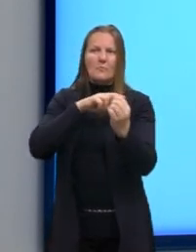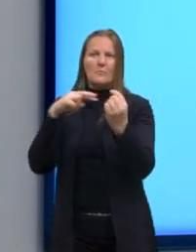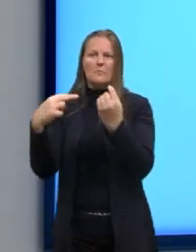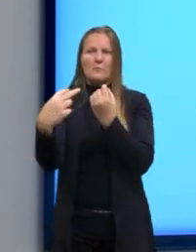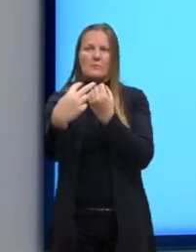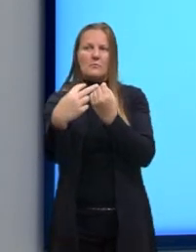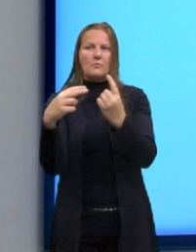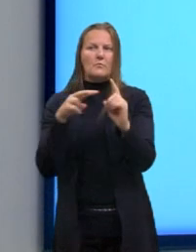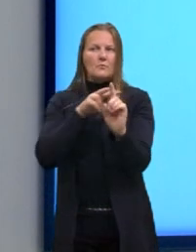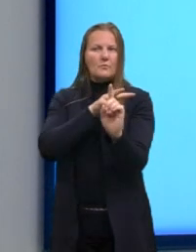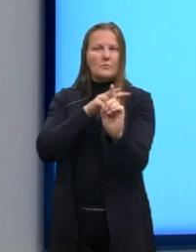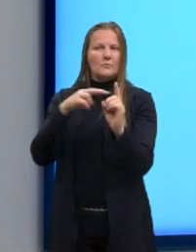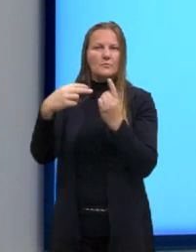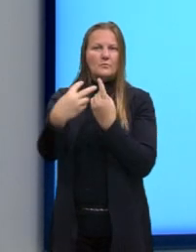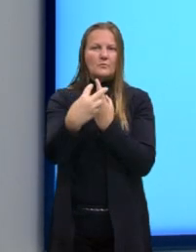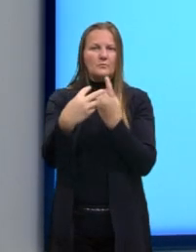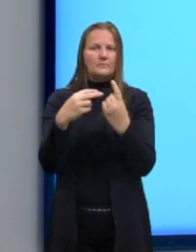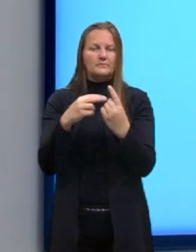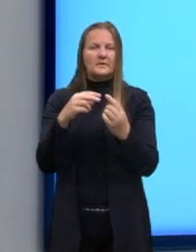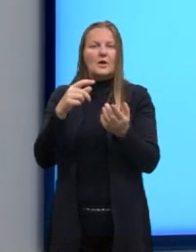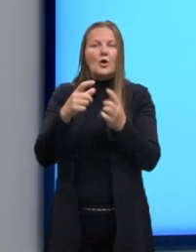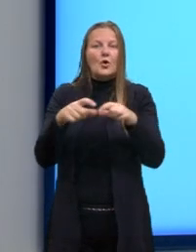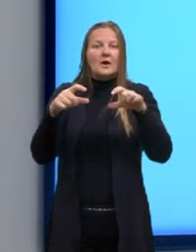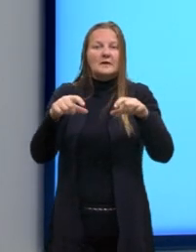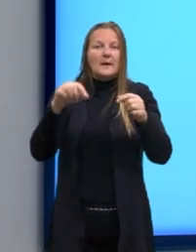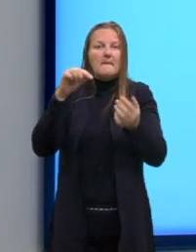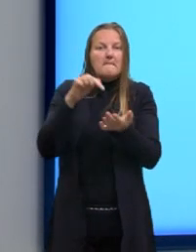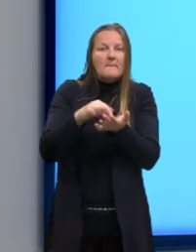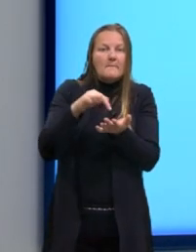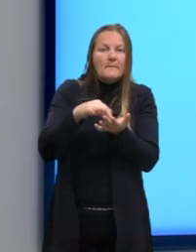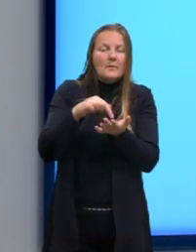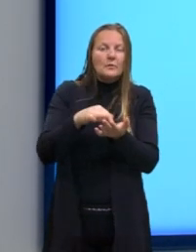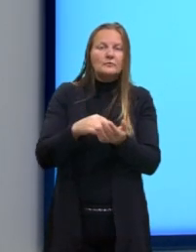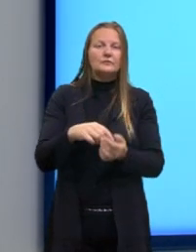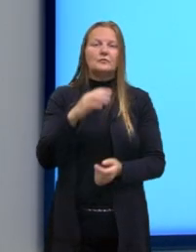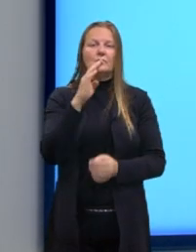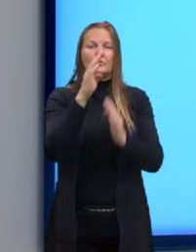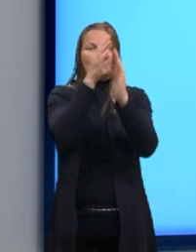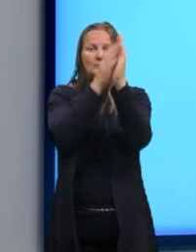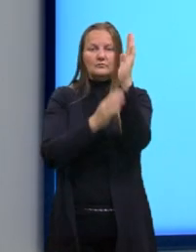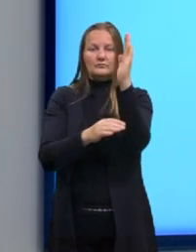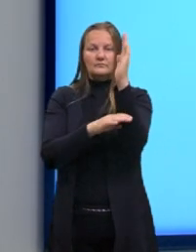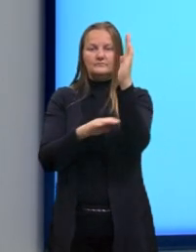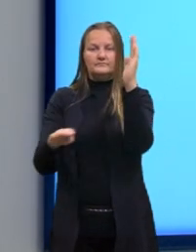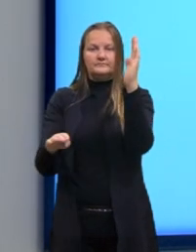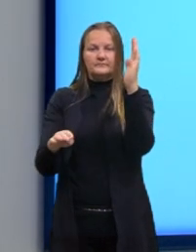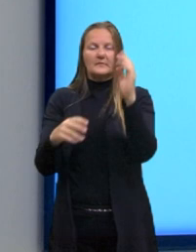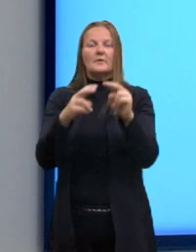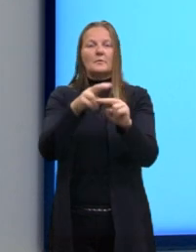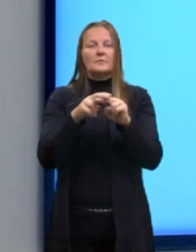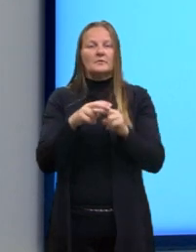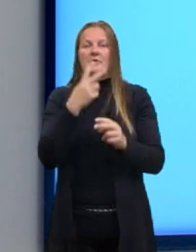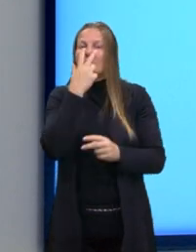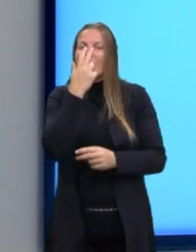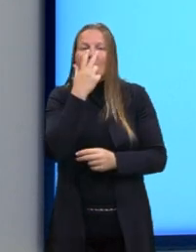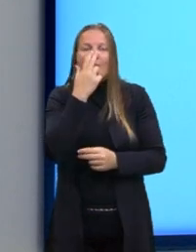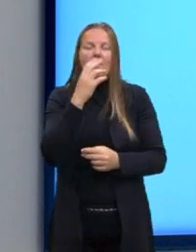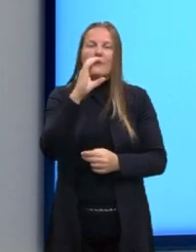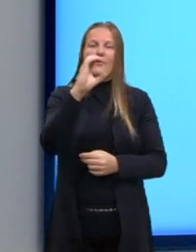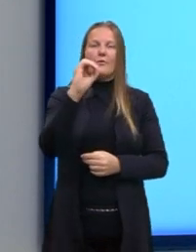localizar aquele ponto. Então, emitir coordenadas, né, justamente o que nós estudamos